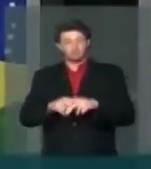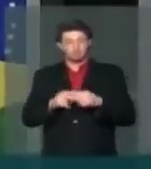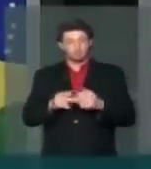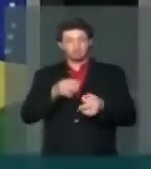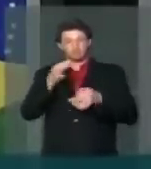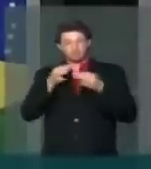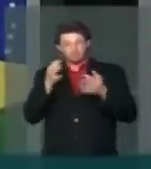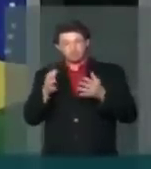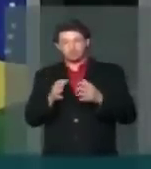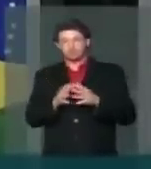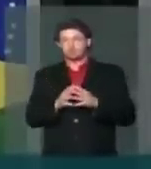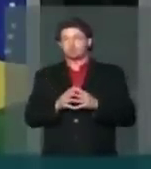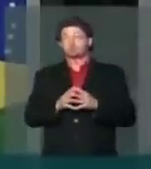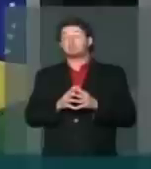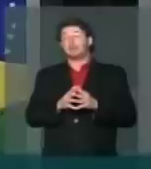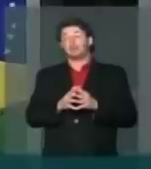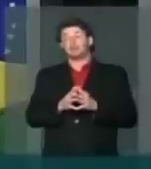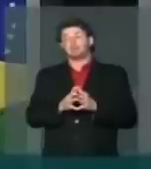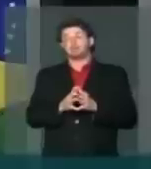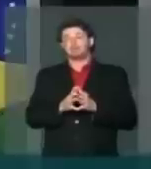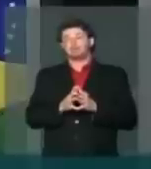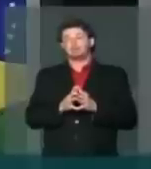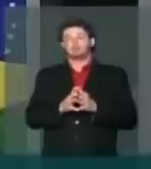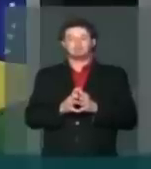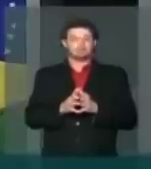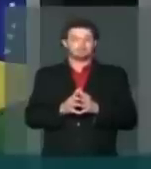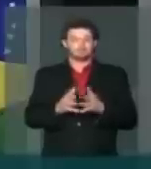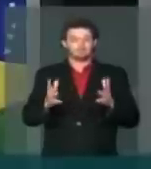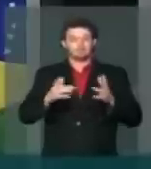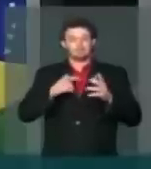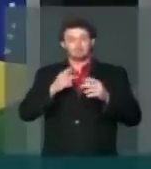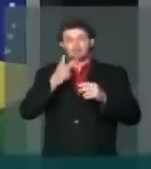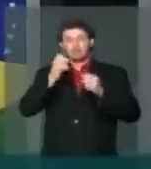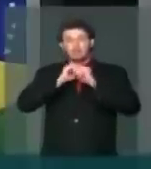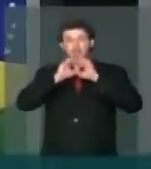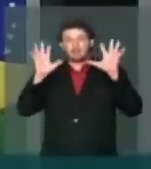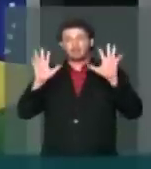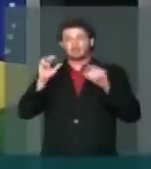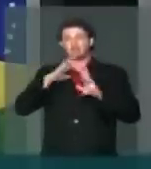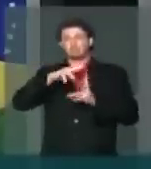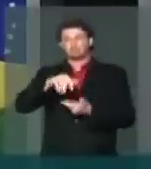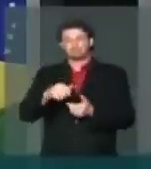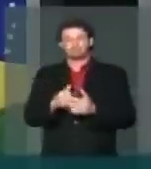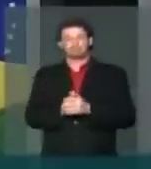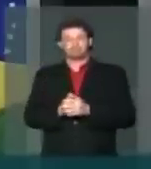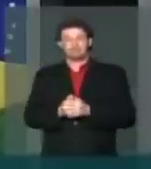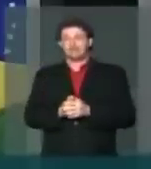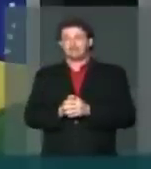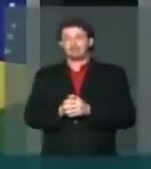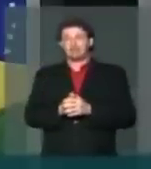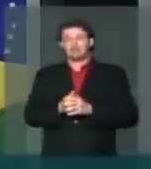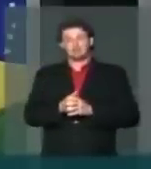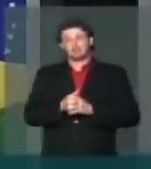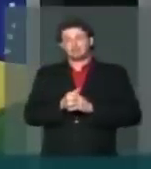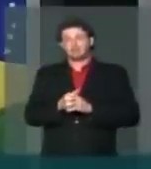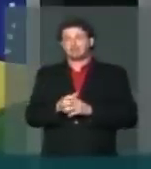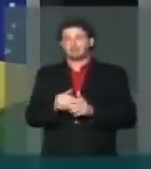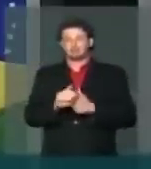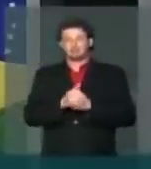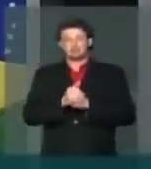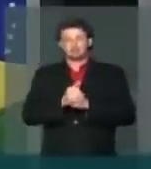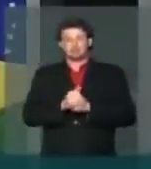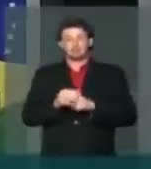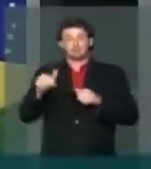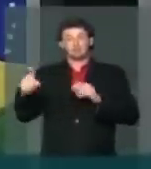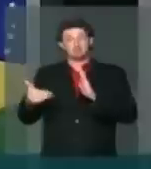Desse ato Poder dar De forma clara Ao mundo O registro De que o Parlamento Brasileiro O